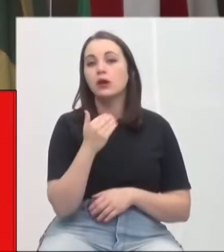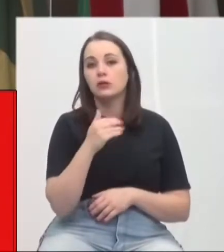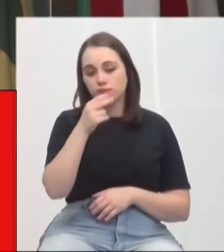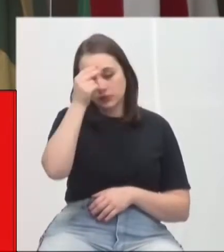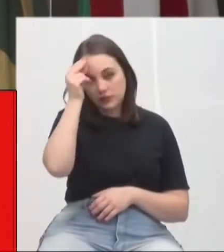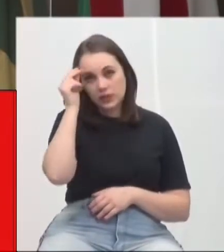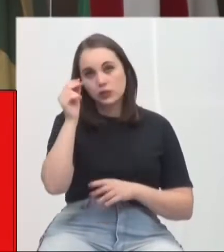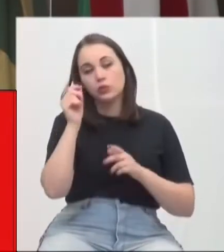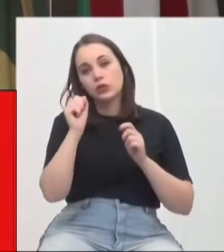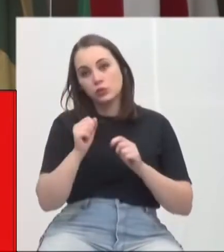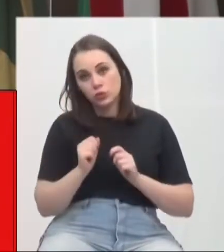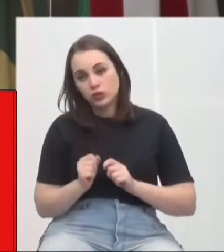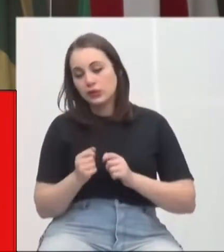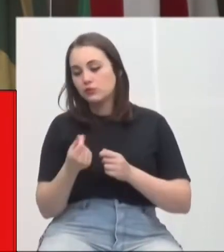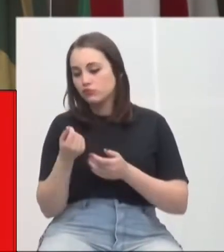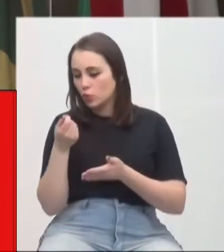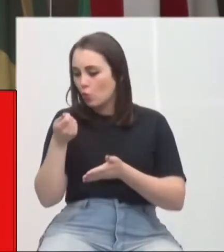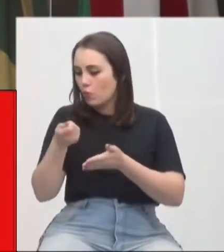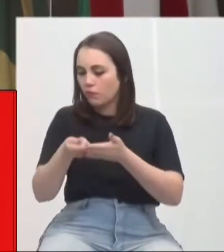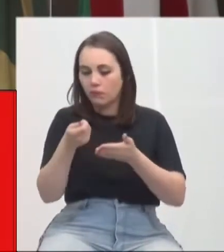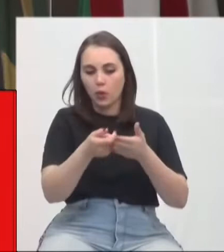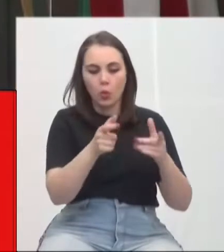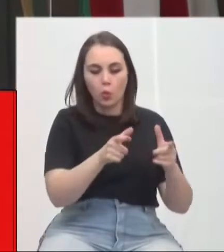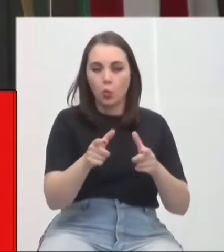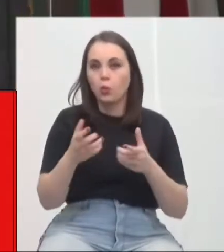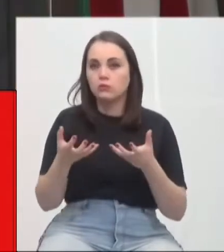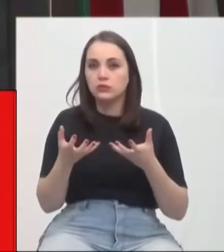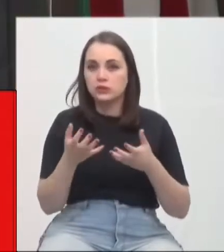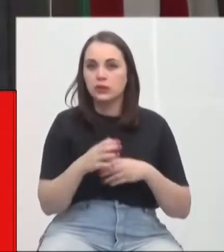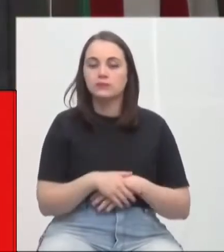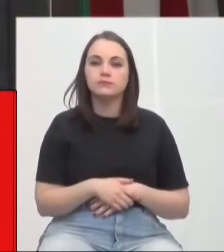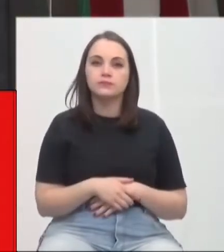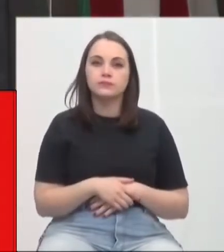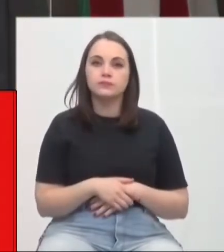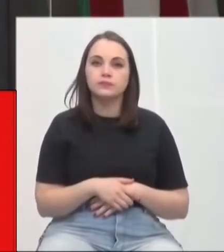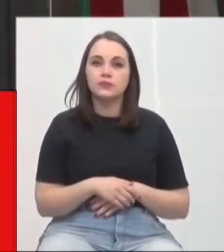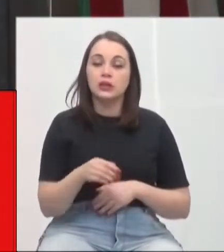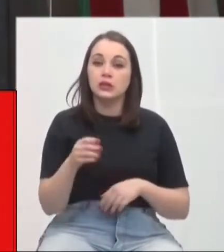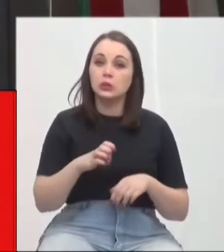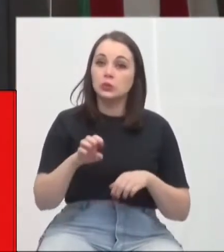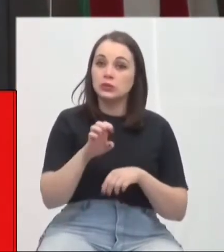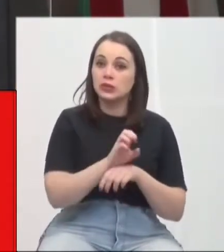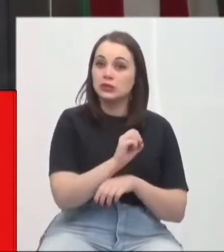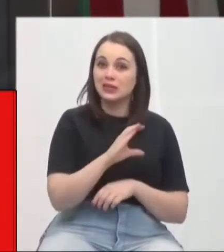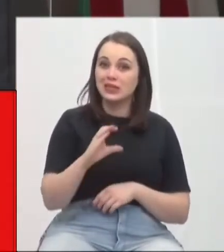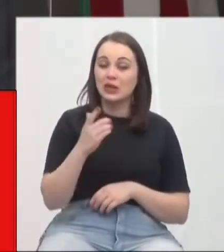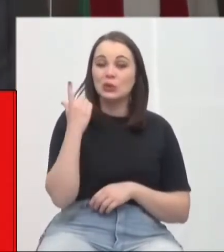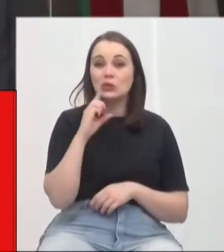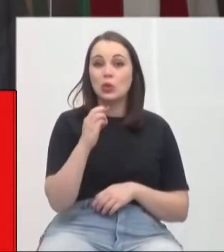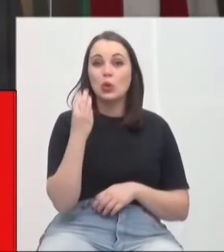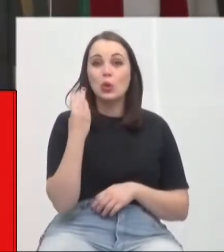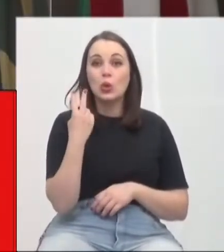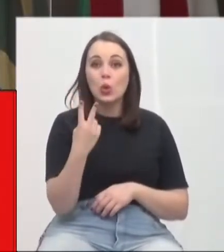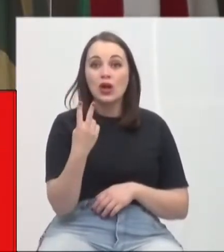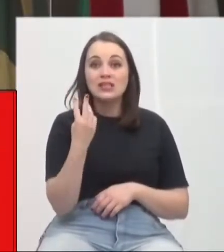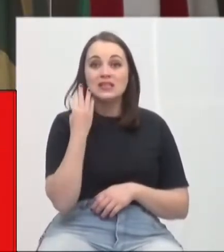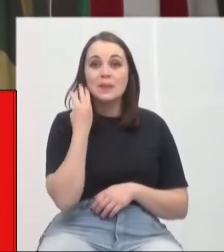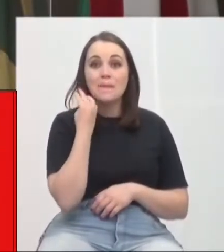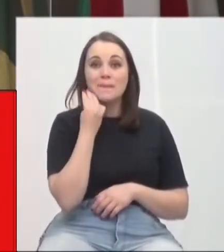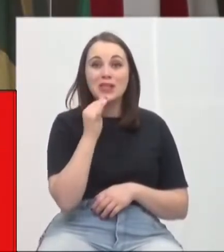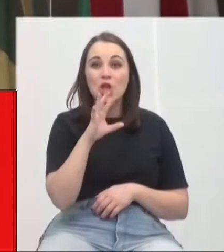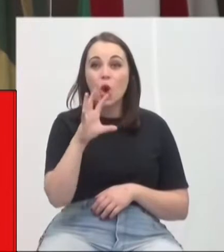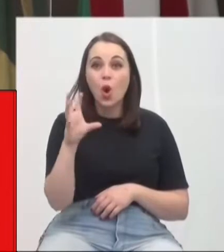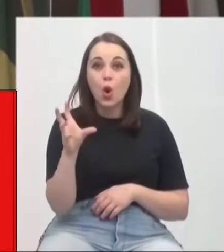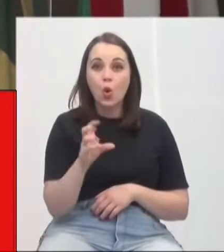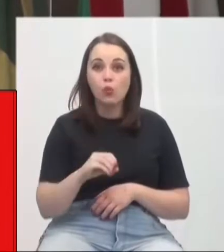aonde ele quisesse gastar. No estado de Santa Catarina, chegou 2 bilhões enviado do governo federal.